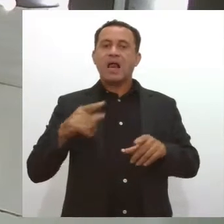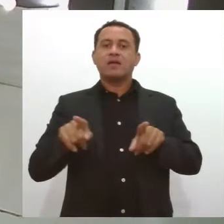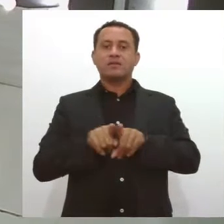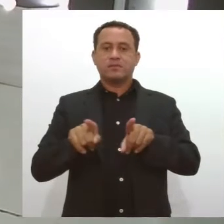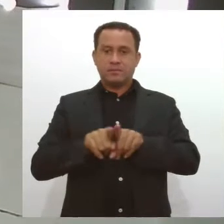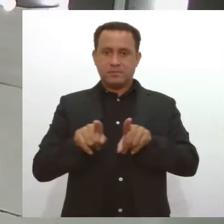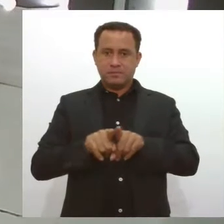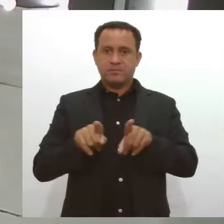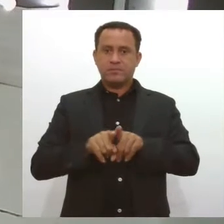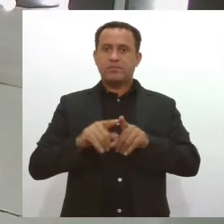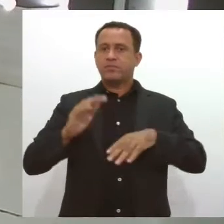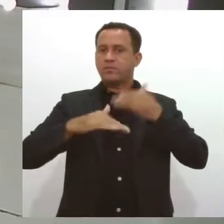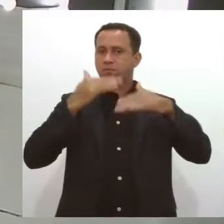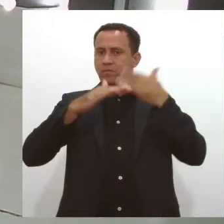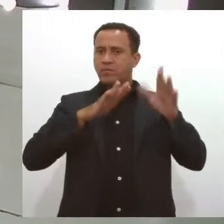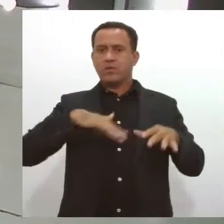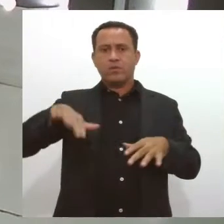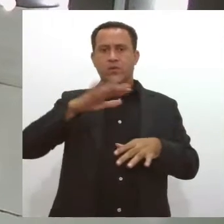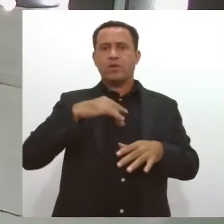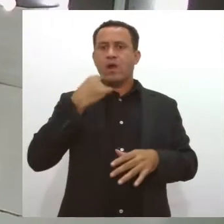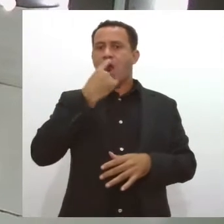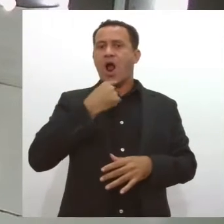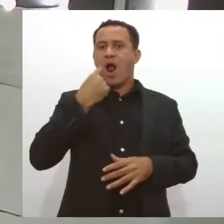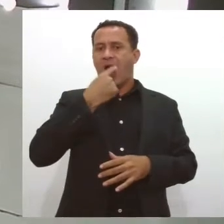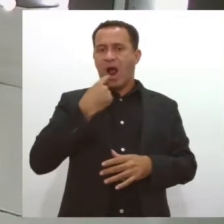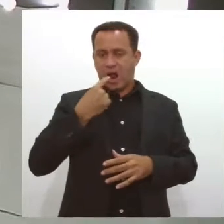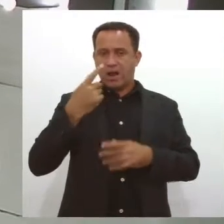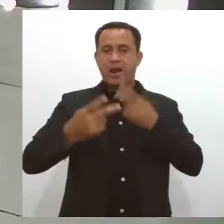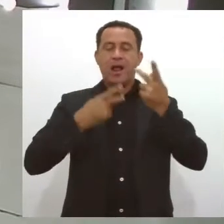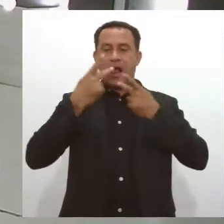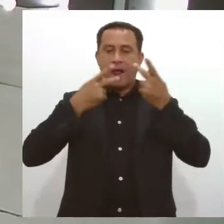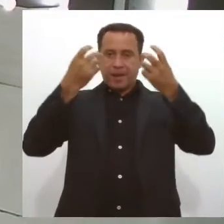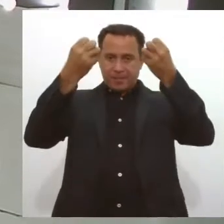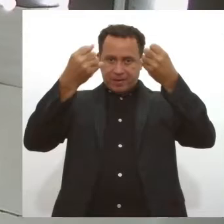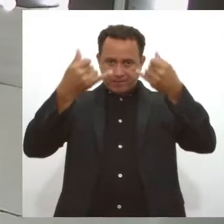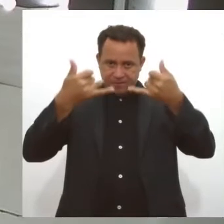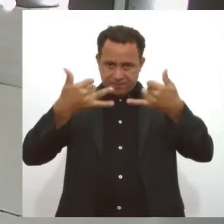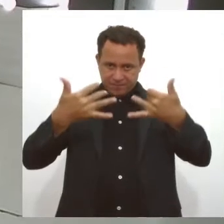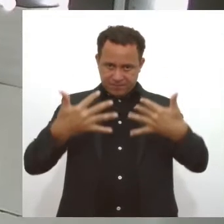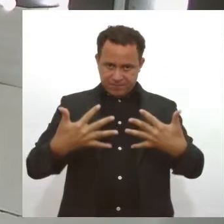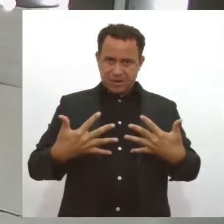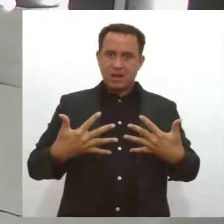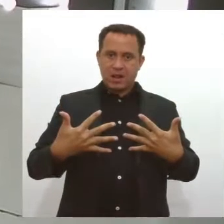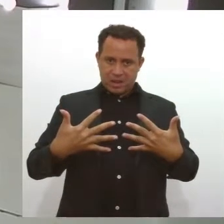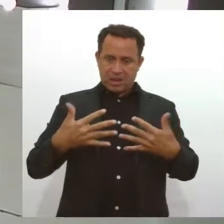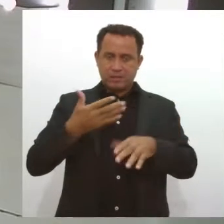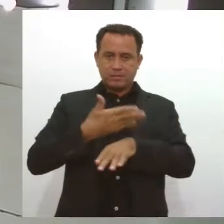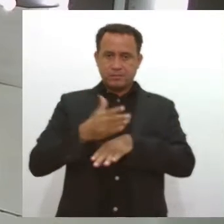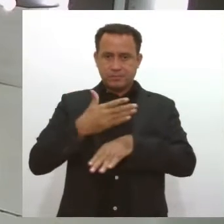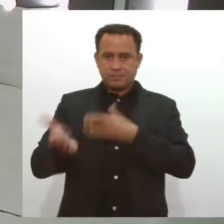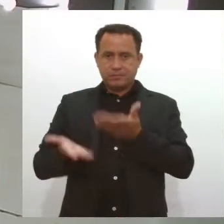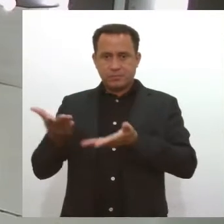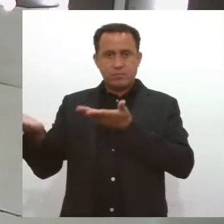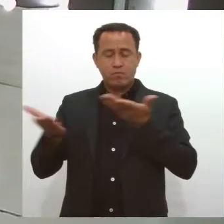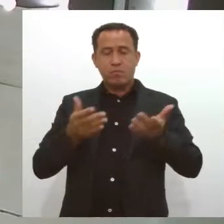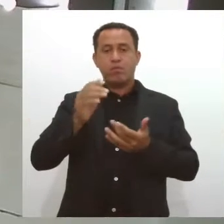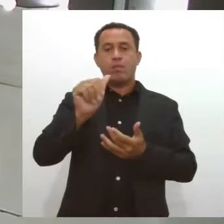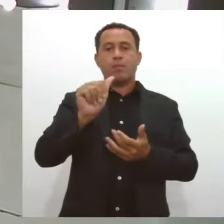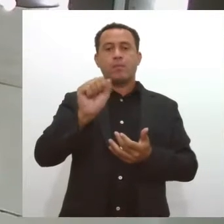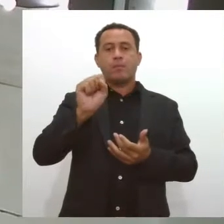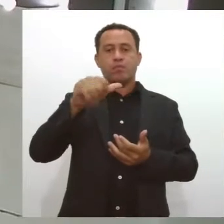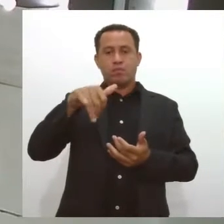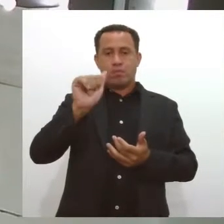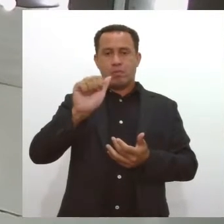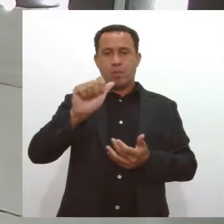desenvolver em qualquer região da cavidade bucal. Para falar sobre prevenção e tratamento, a gente convidou a Yasmin Alves, do